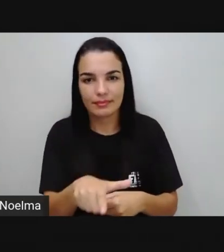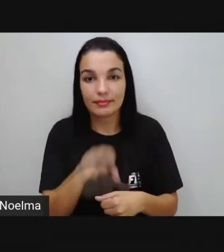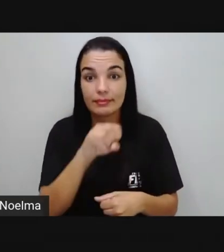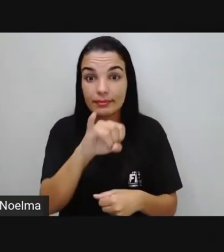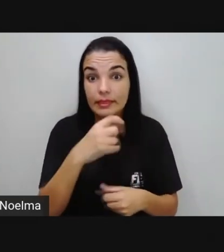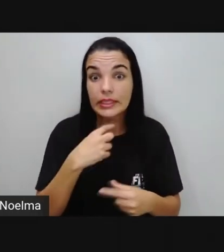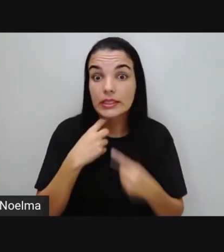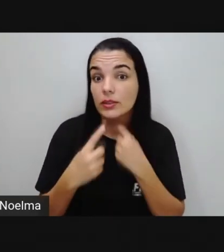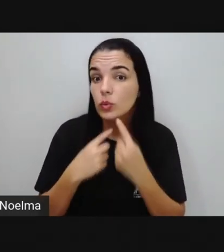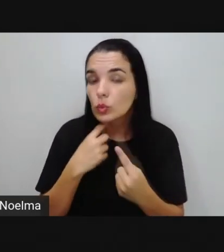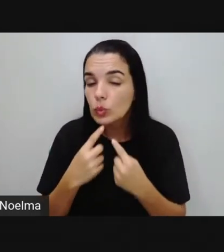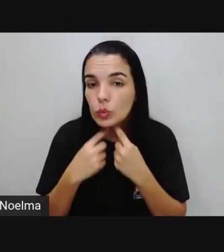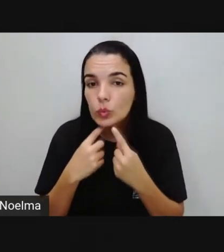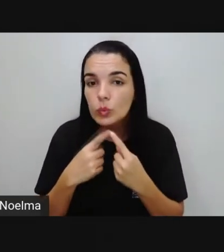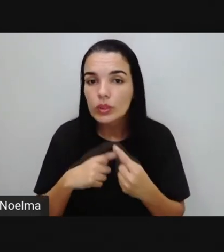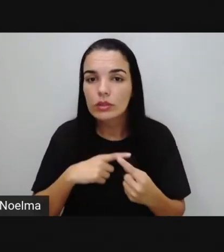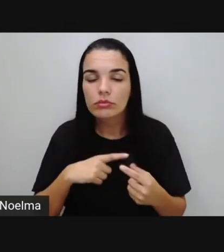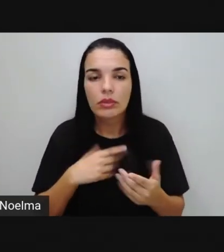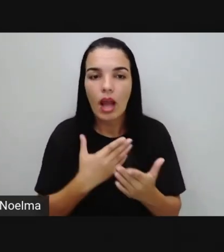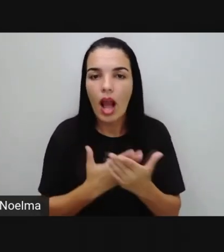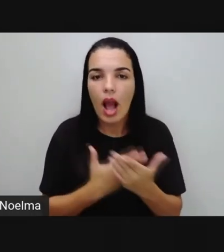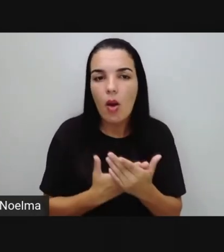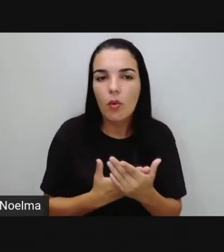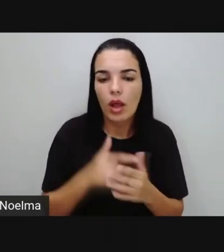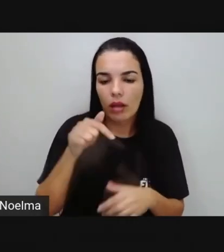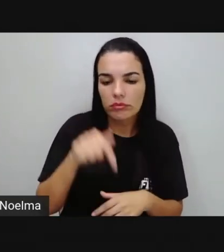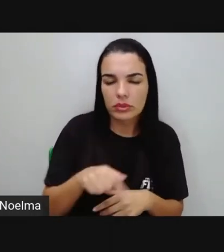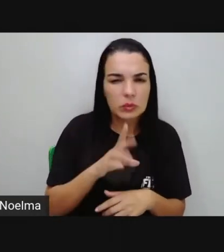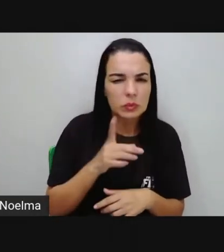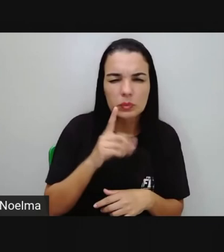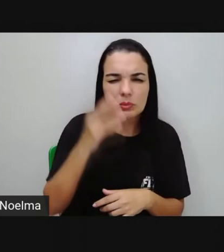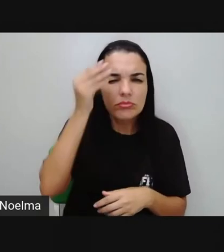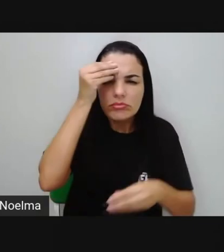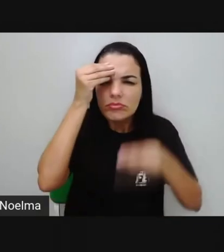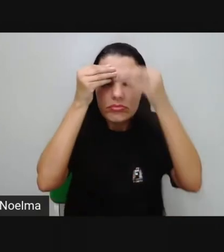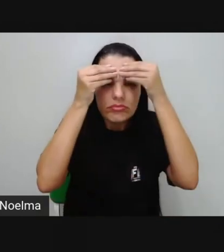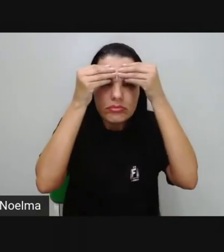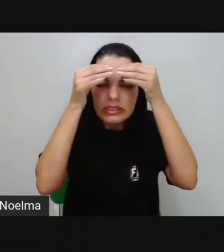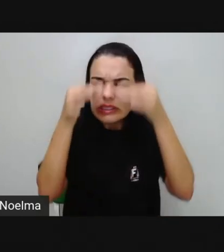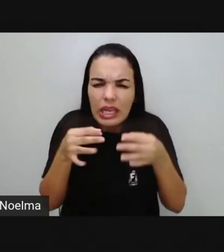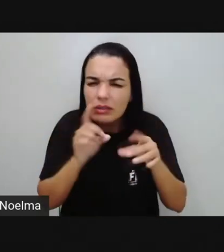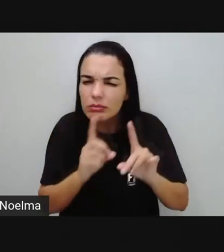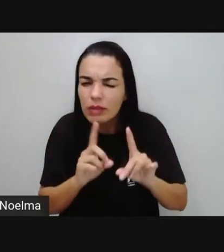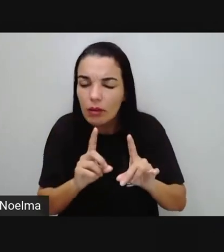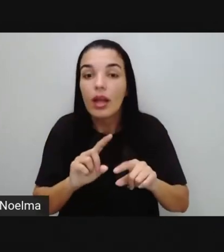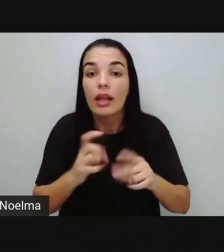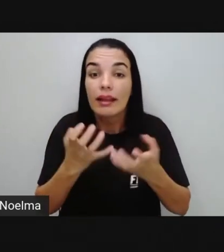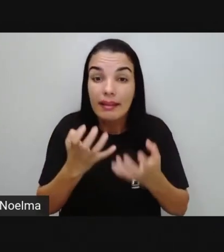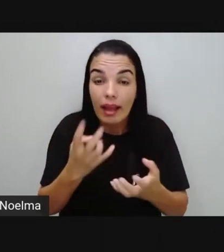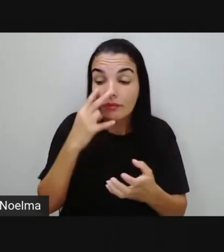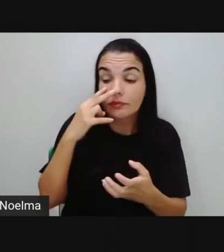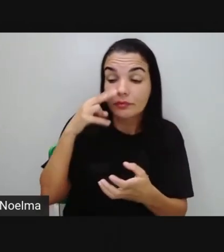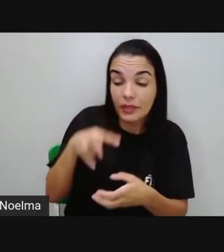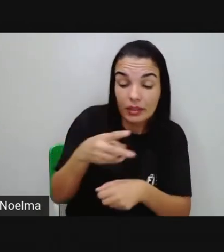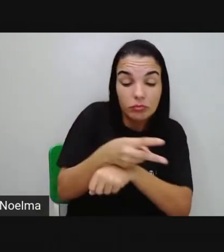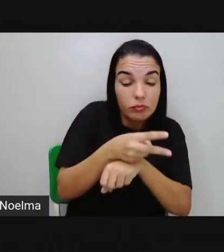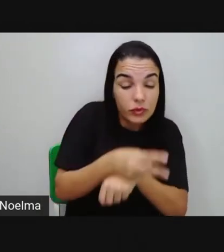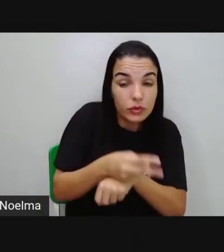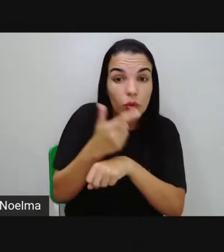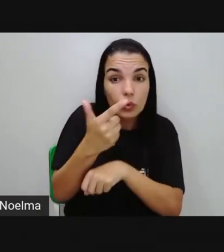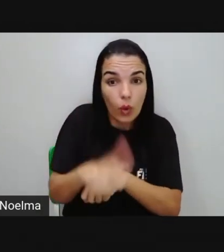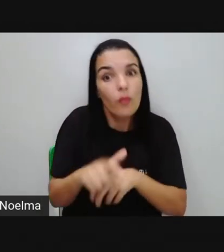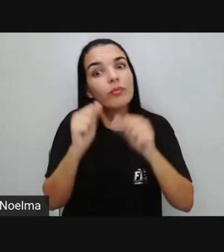dúvida em alguma aula que você tenha tido aqui, você não compreendeu direito o conteúdo e gostaria de assistir de novo,